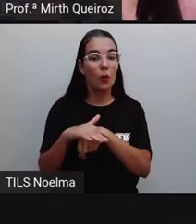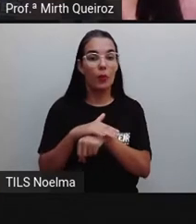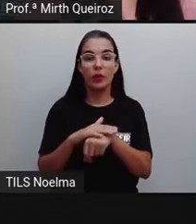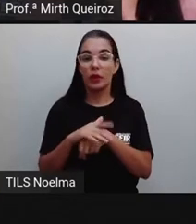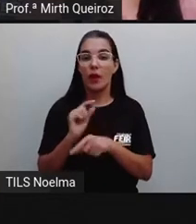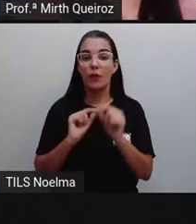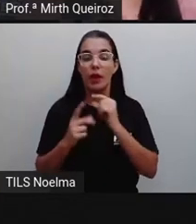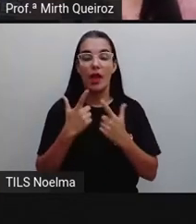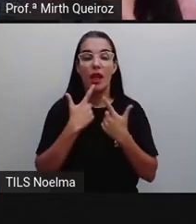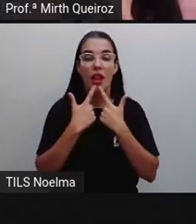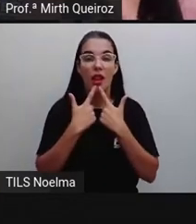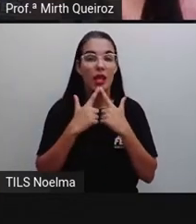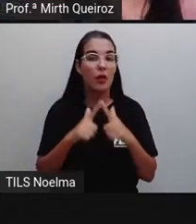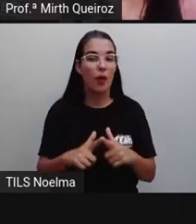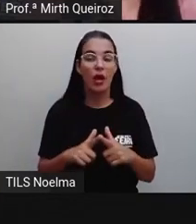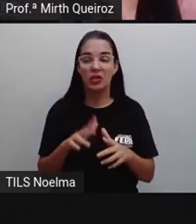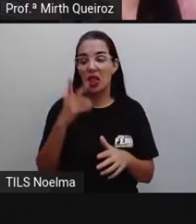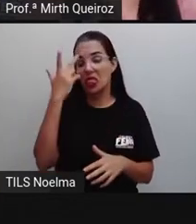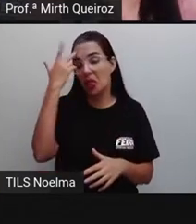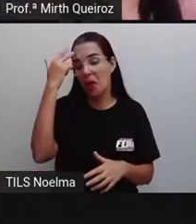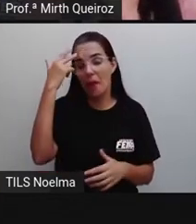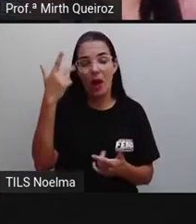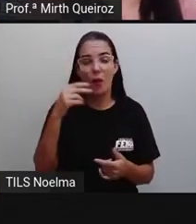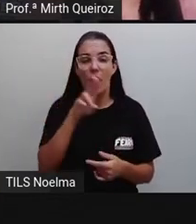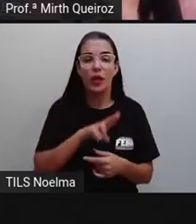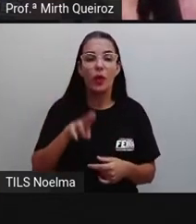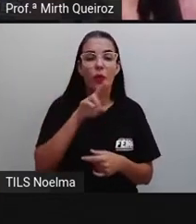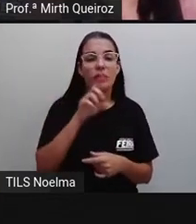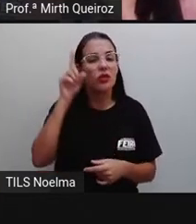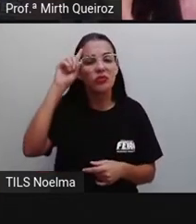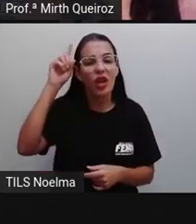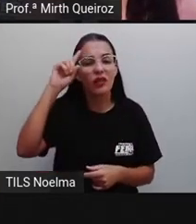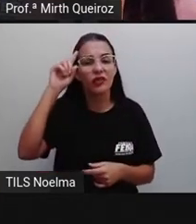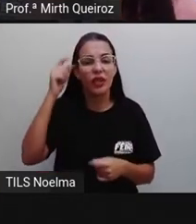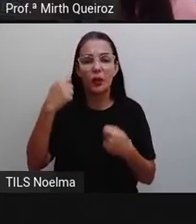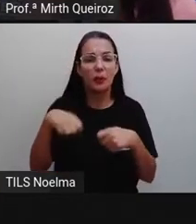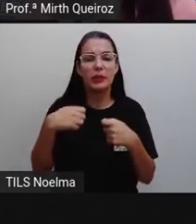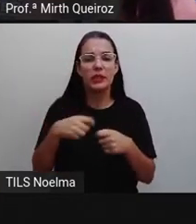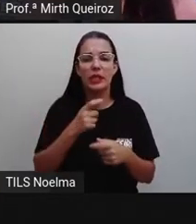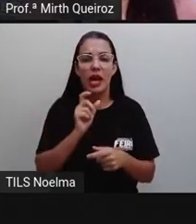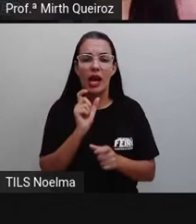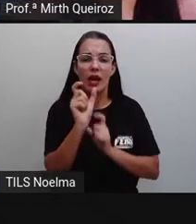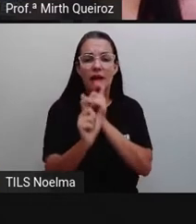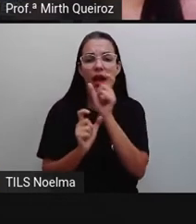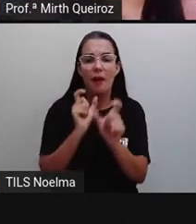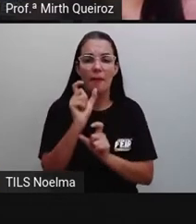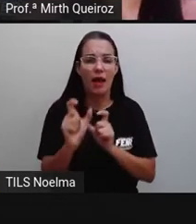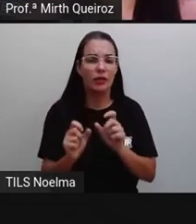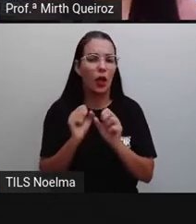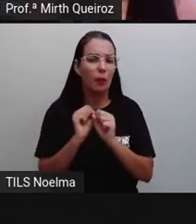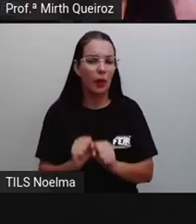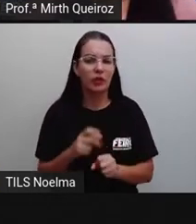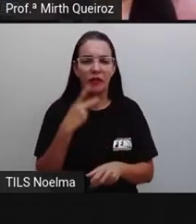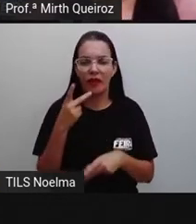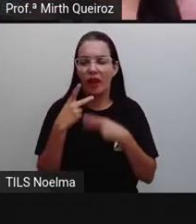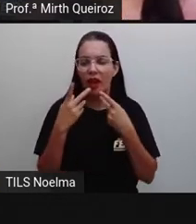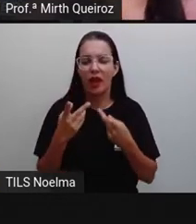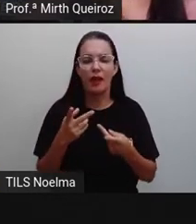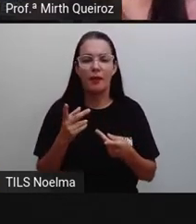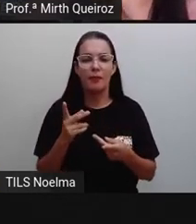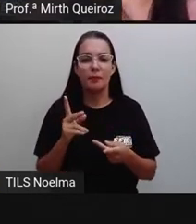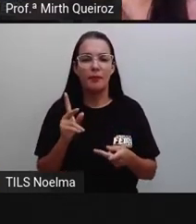essa linguagem mais que a gente usa no dia a dia, né? A aplicação de expressões populares, gírias,